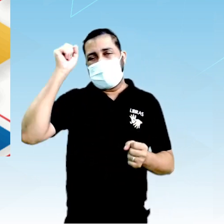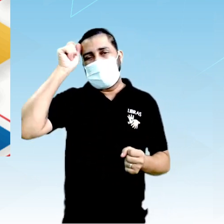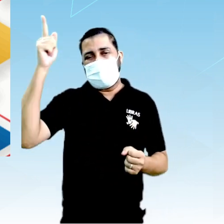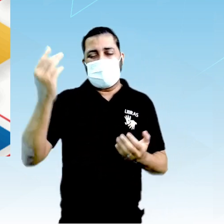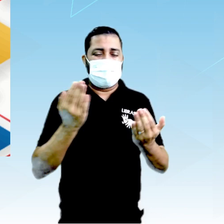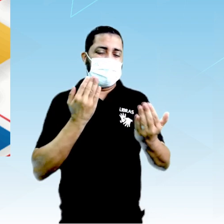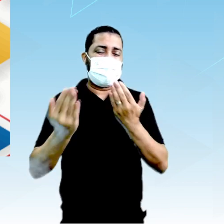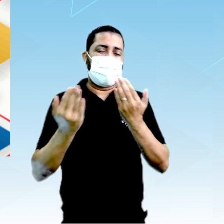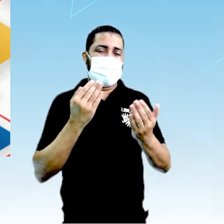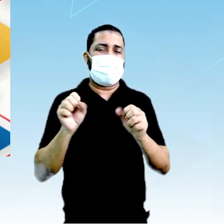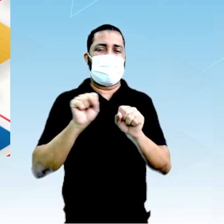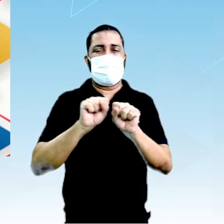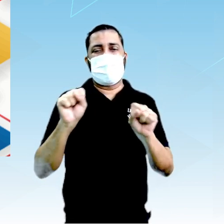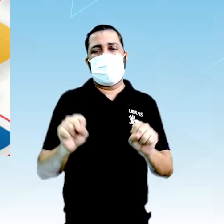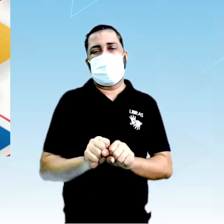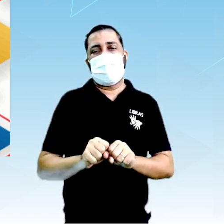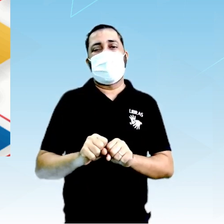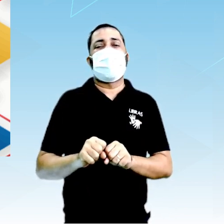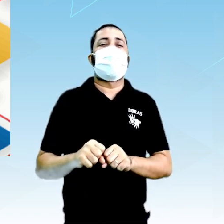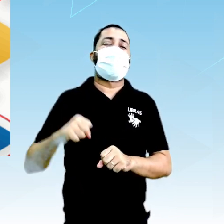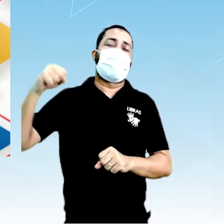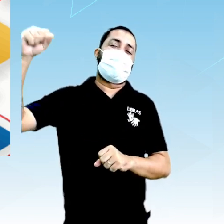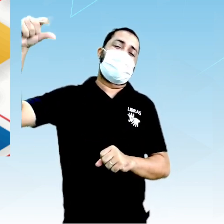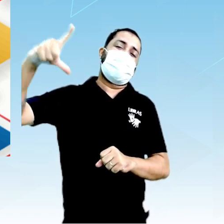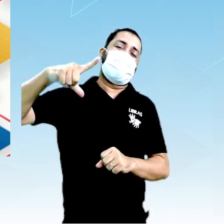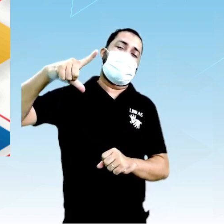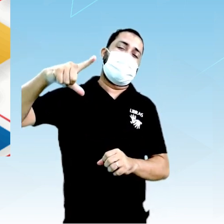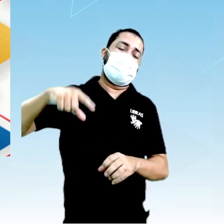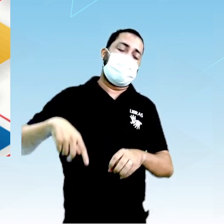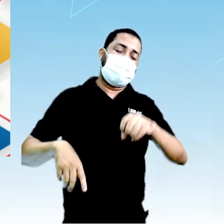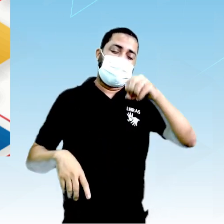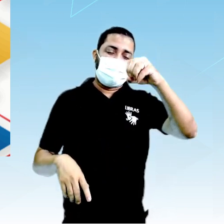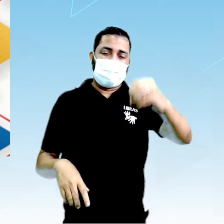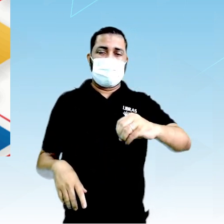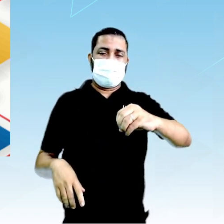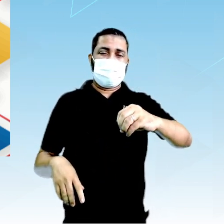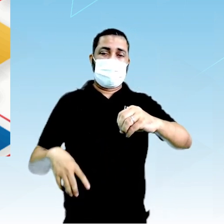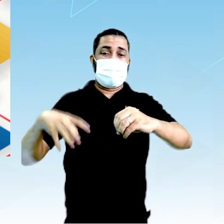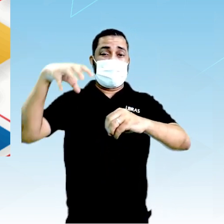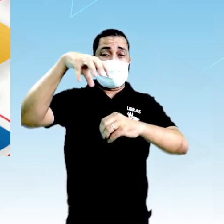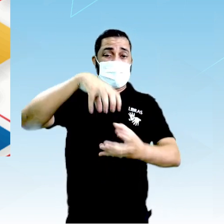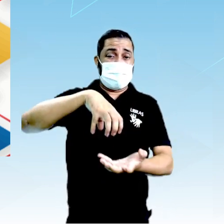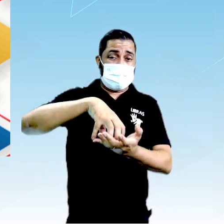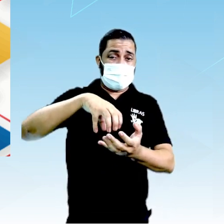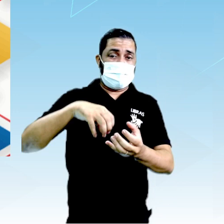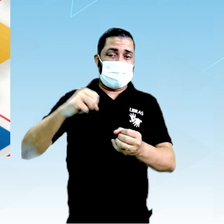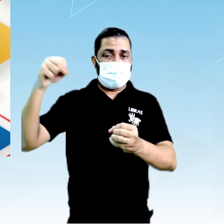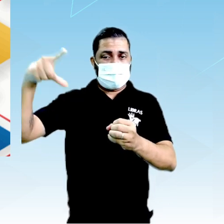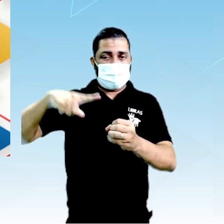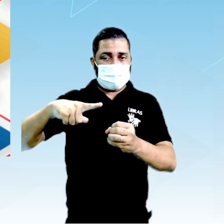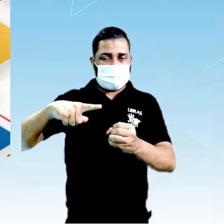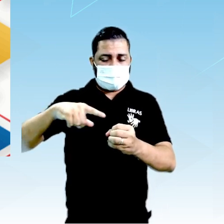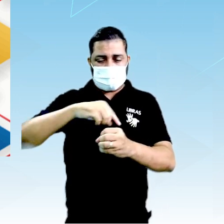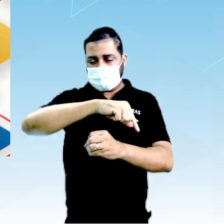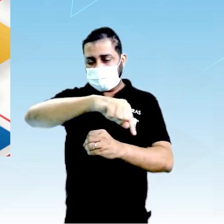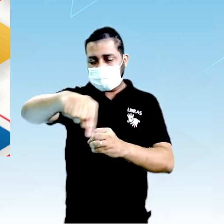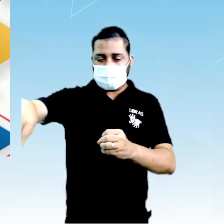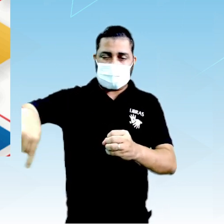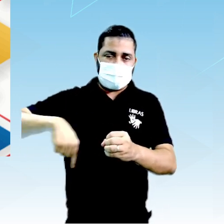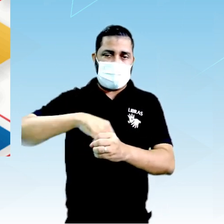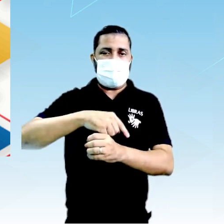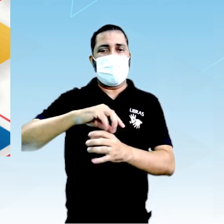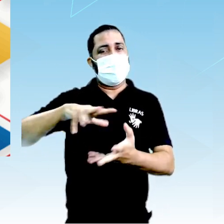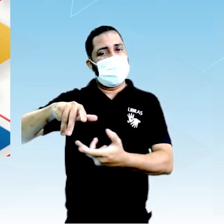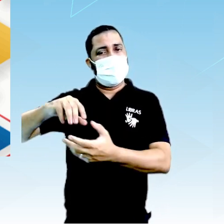o átomo a um sistema solar. no centro do sistema solar, o Sol, no seu entorno, os